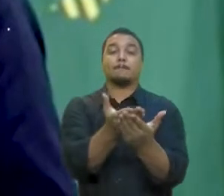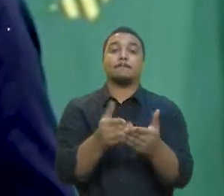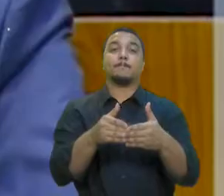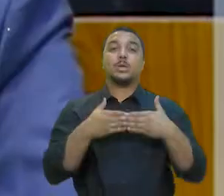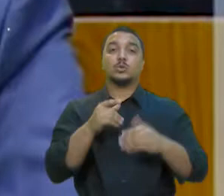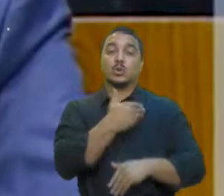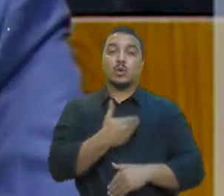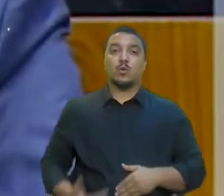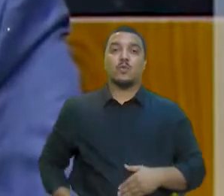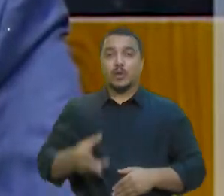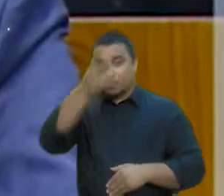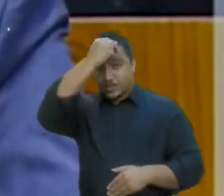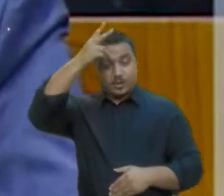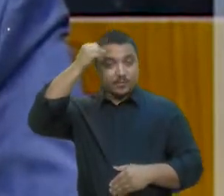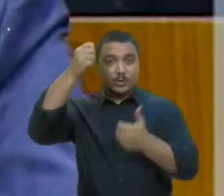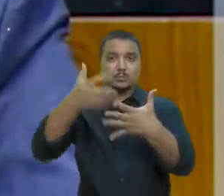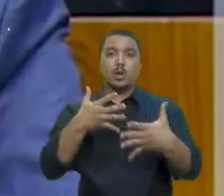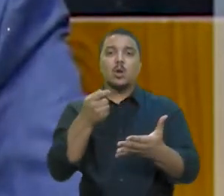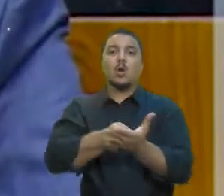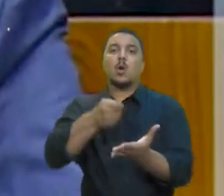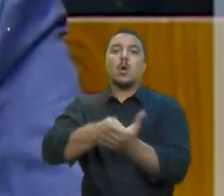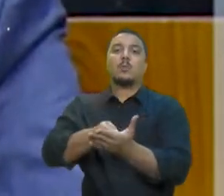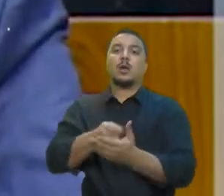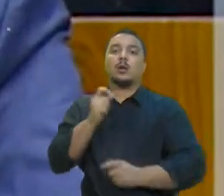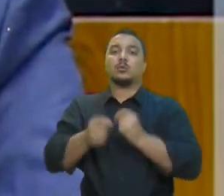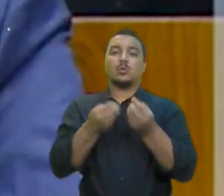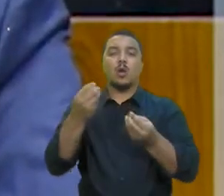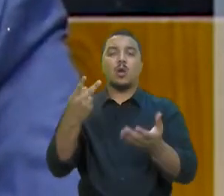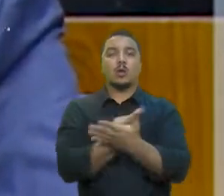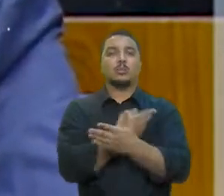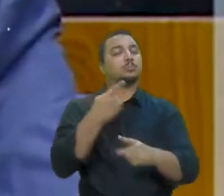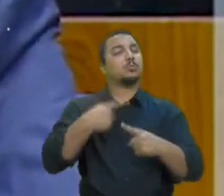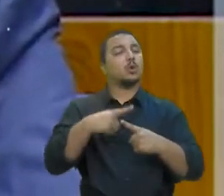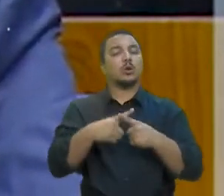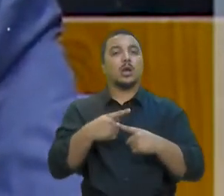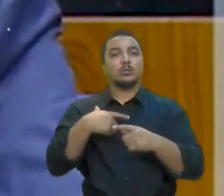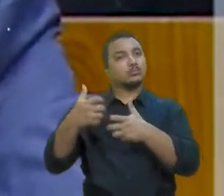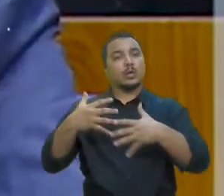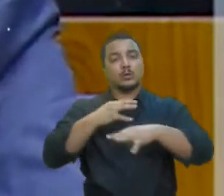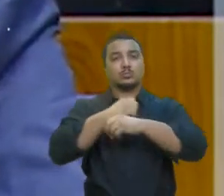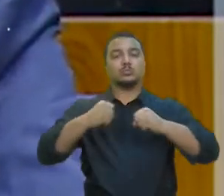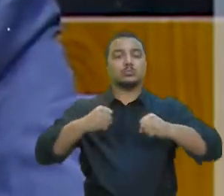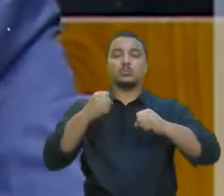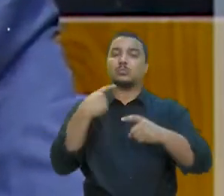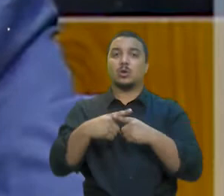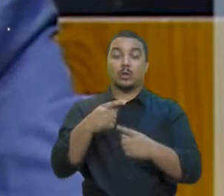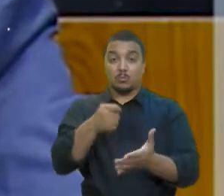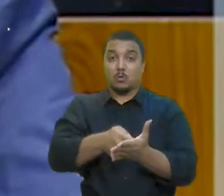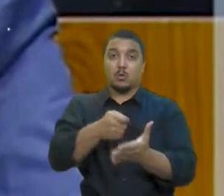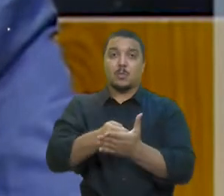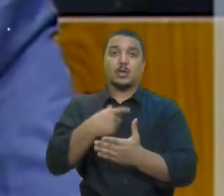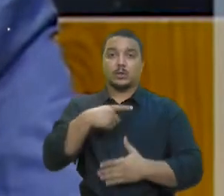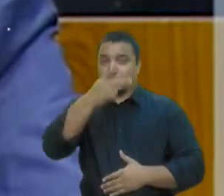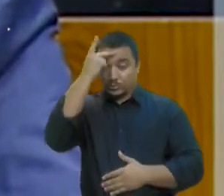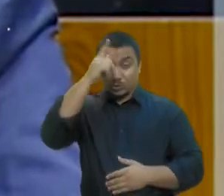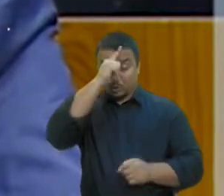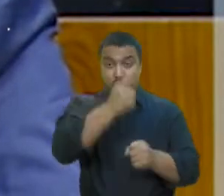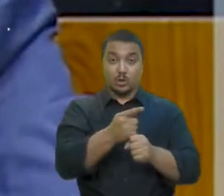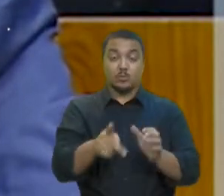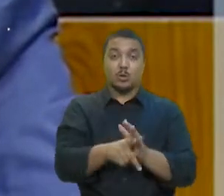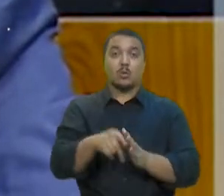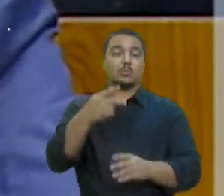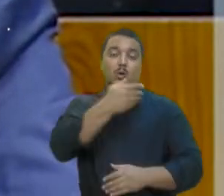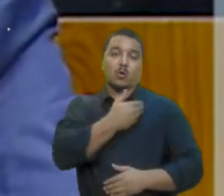prefeitos sejam obrigados a explicar os motivos das medidas restritivas impostas pelos gestores do Executivo Estadual e